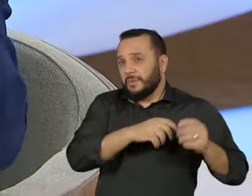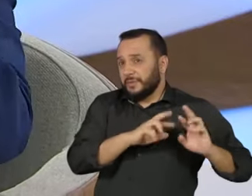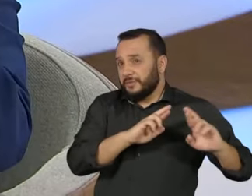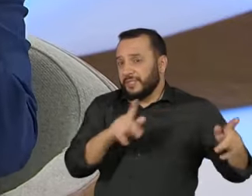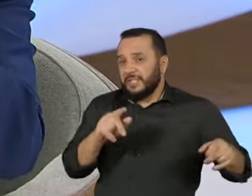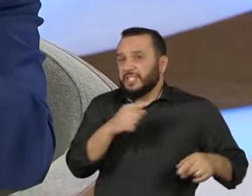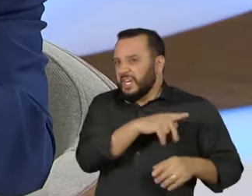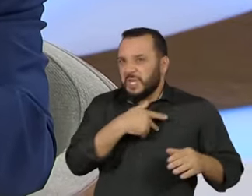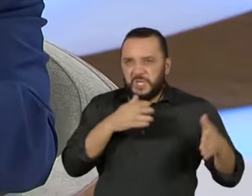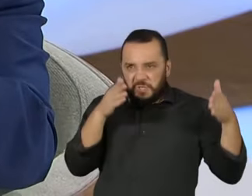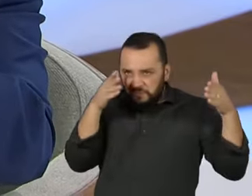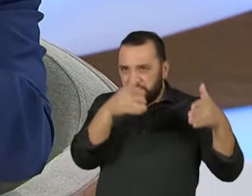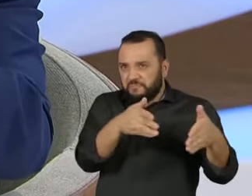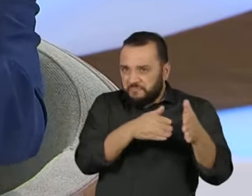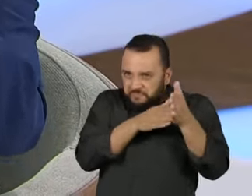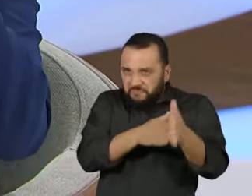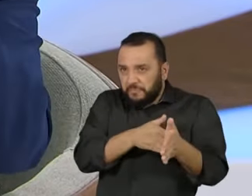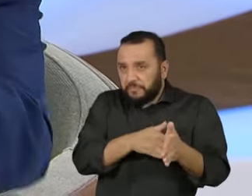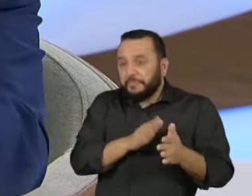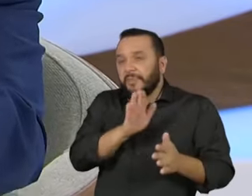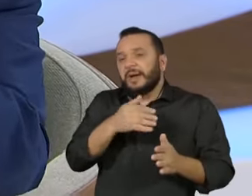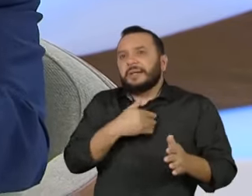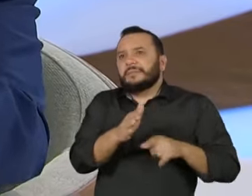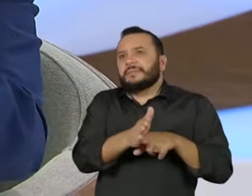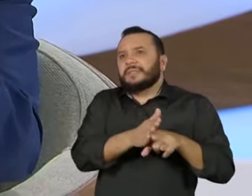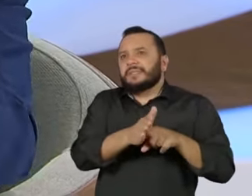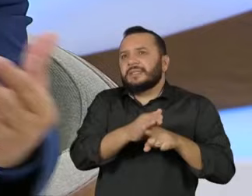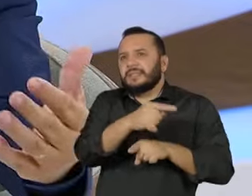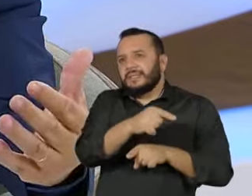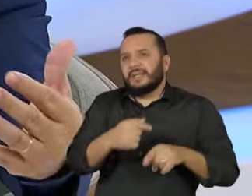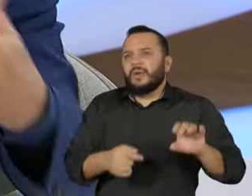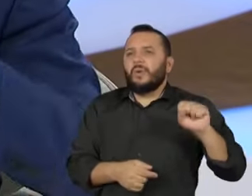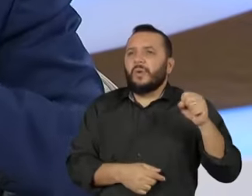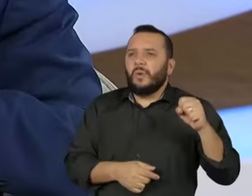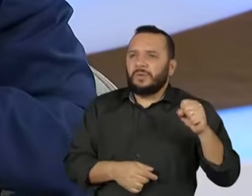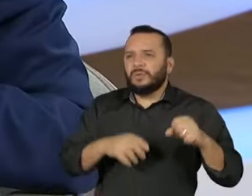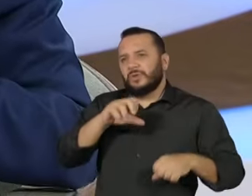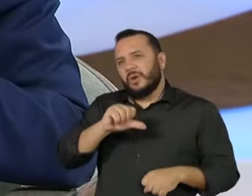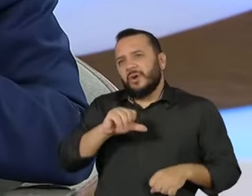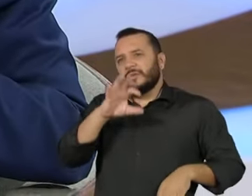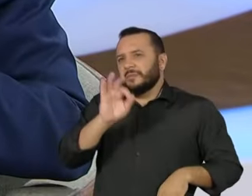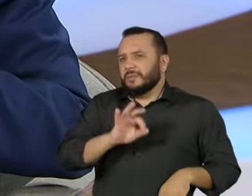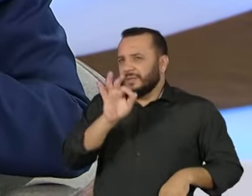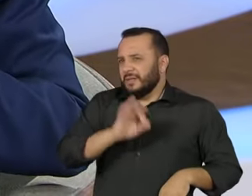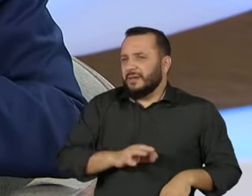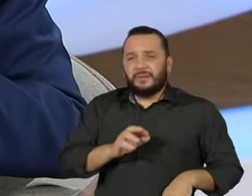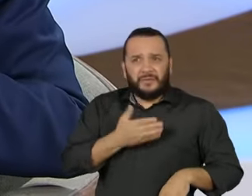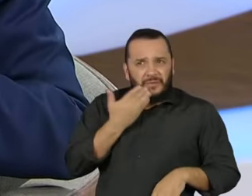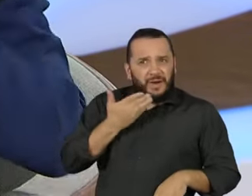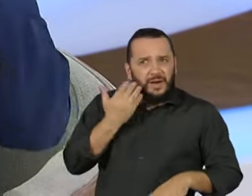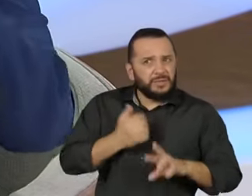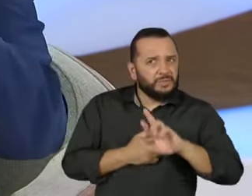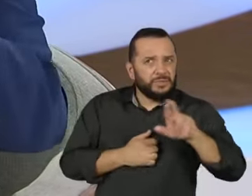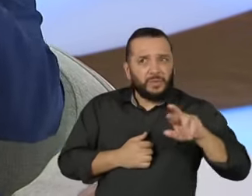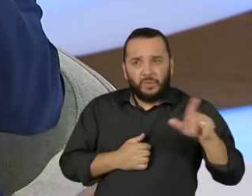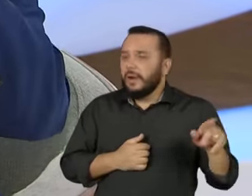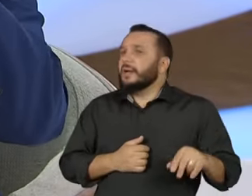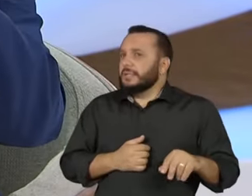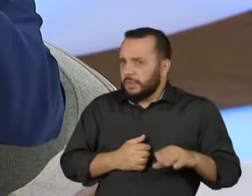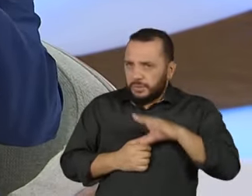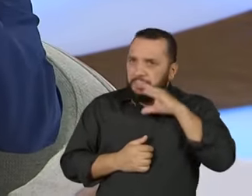Quer dizer, 8%, 9% em pesquisa com esse tipo de polarização que eu me referi. Não é fácil chegar a isso. E ele